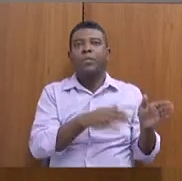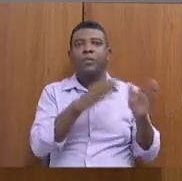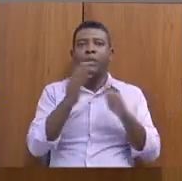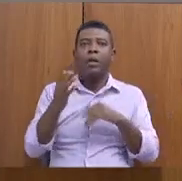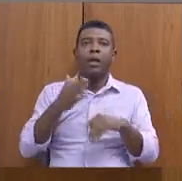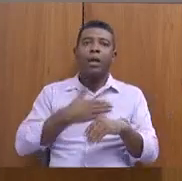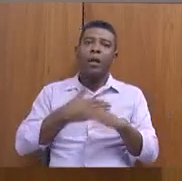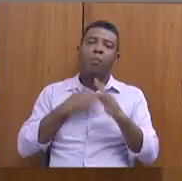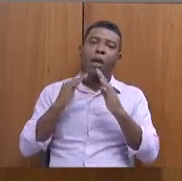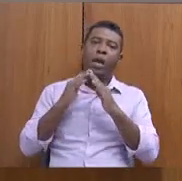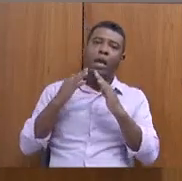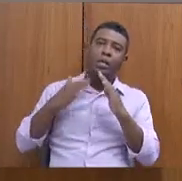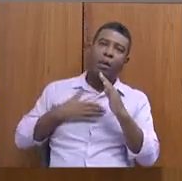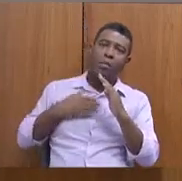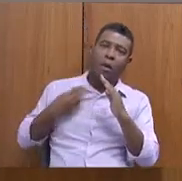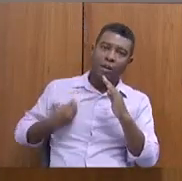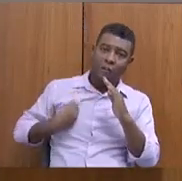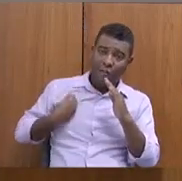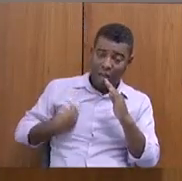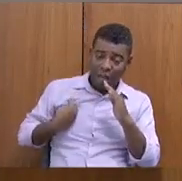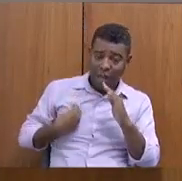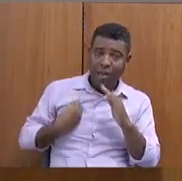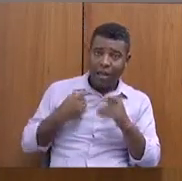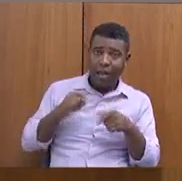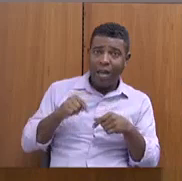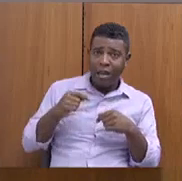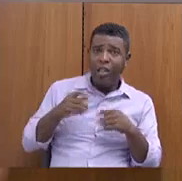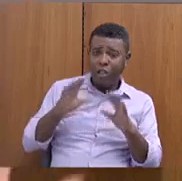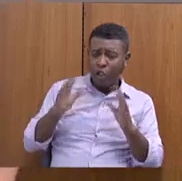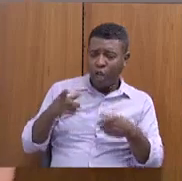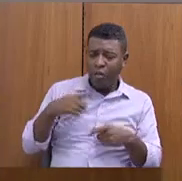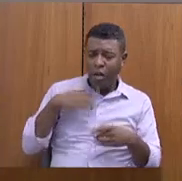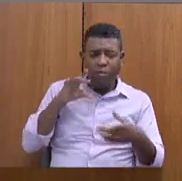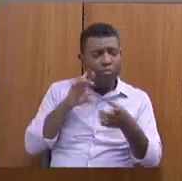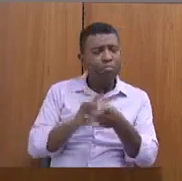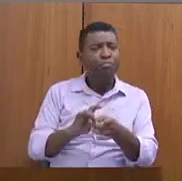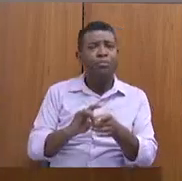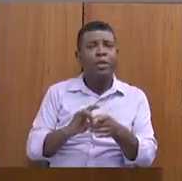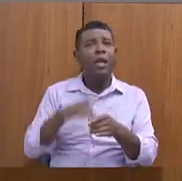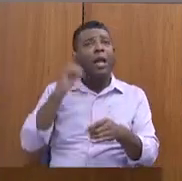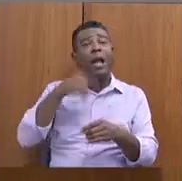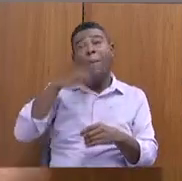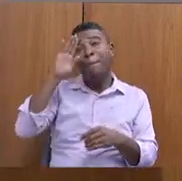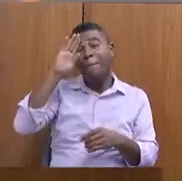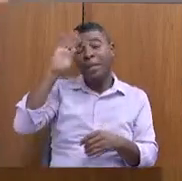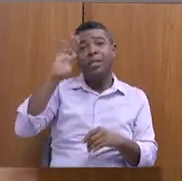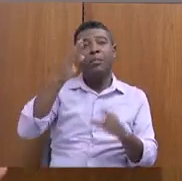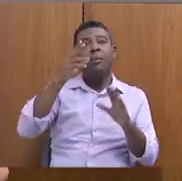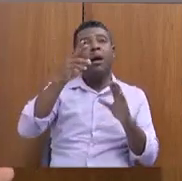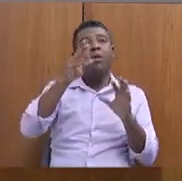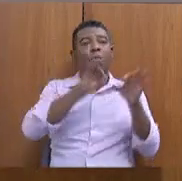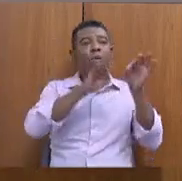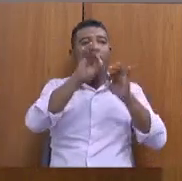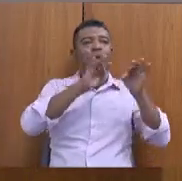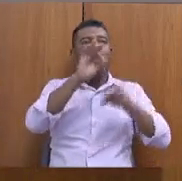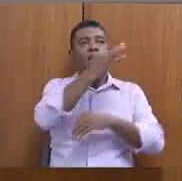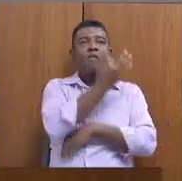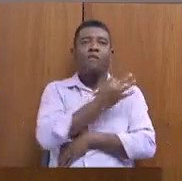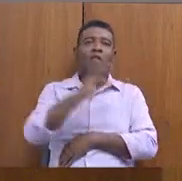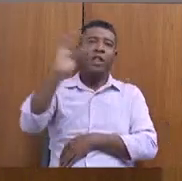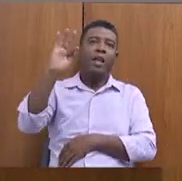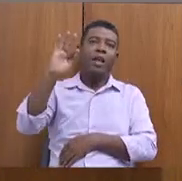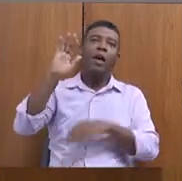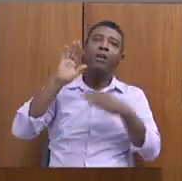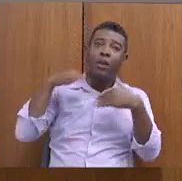coloquei porque nós estamos em processo de organização, Minha Casa Minha Vida é o grande programa federal, e aí, deputada,